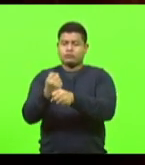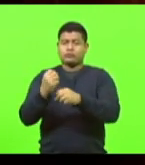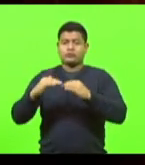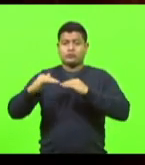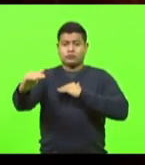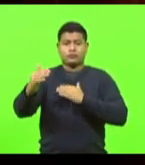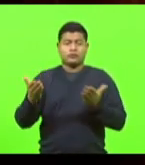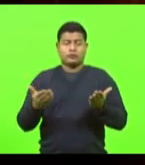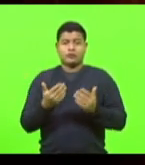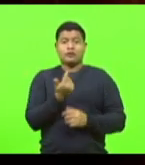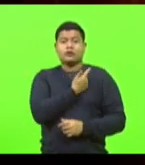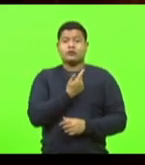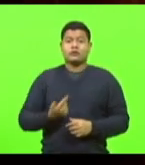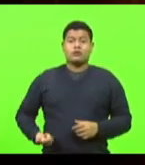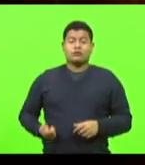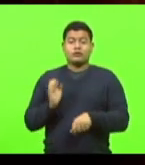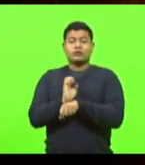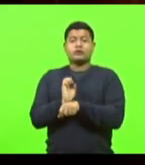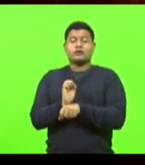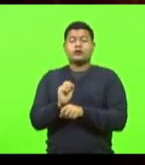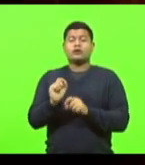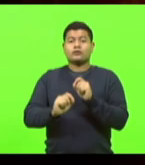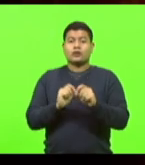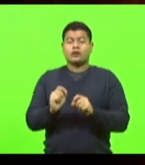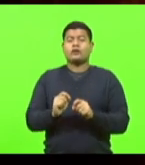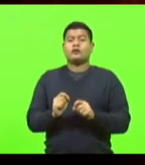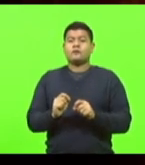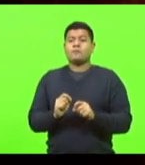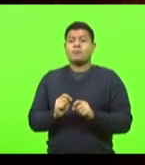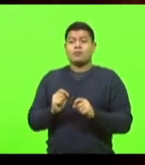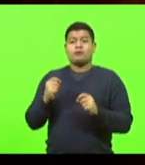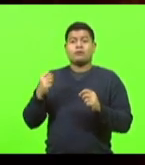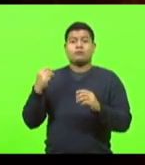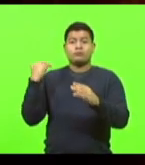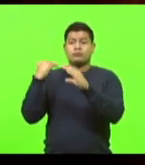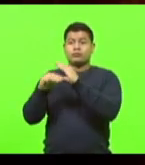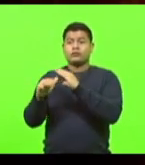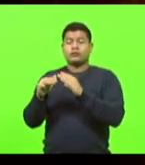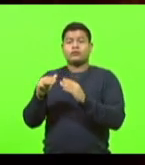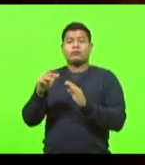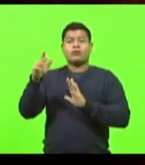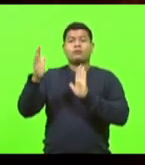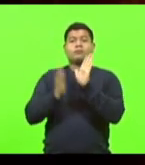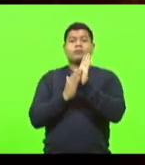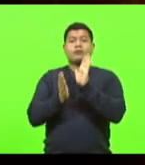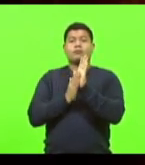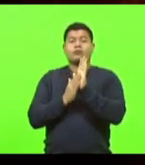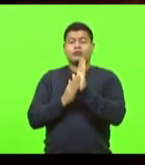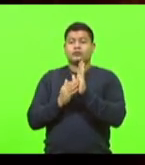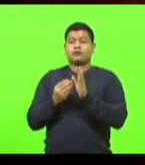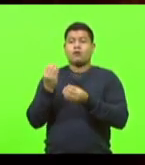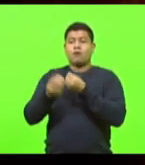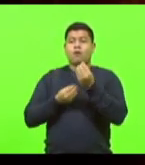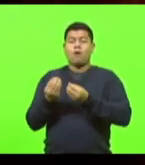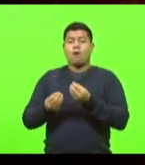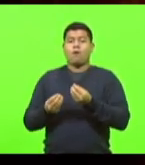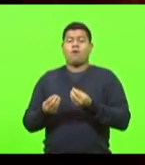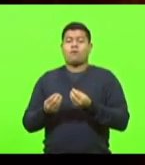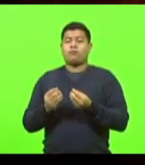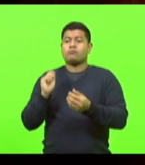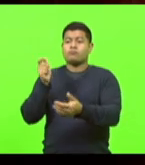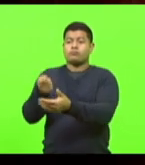propondo e sugerindo como o Estado poderia pagar, ou seja, assumindo uma dívida que, por